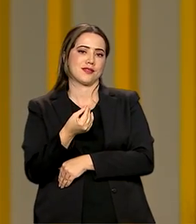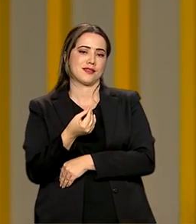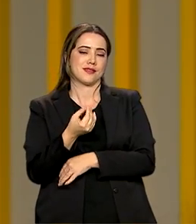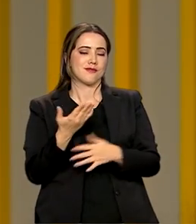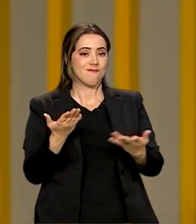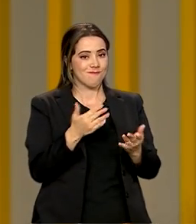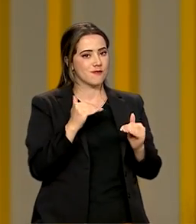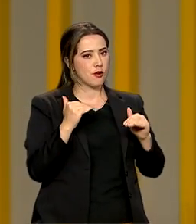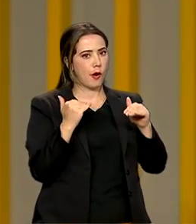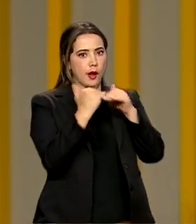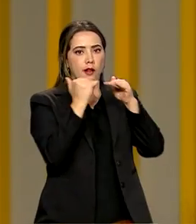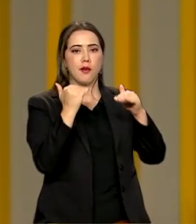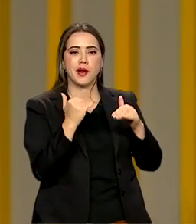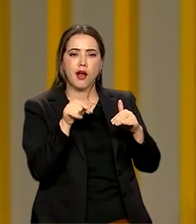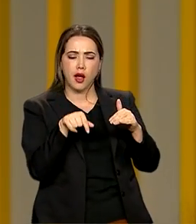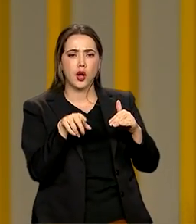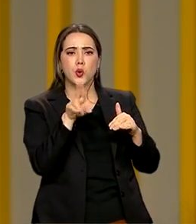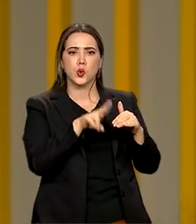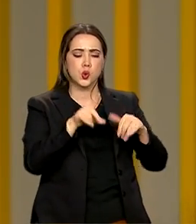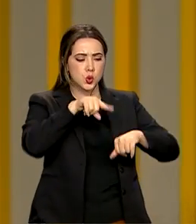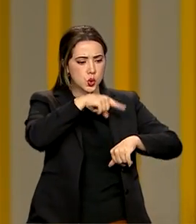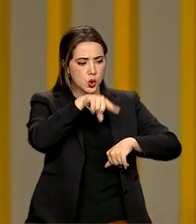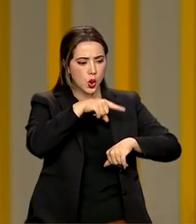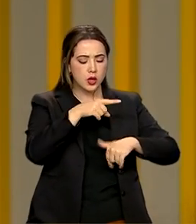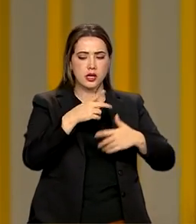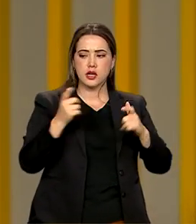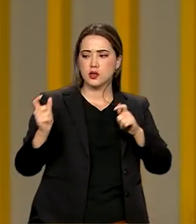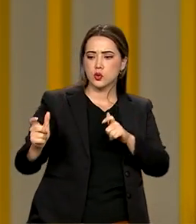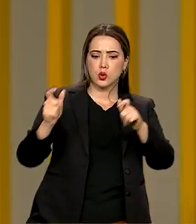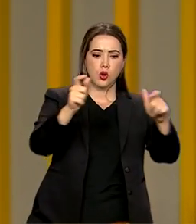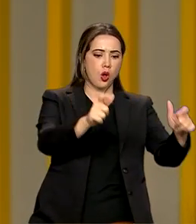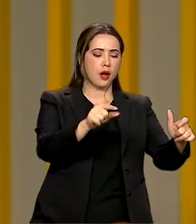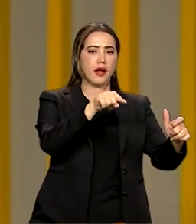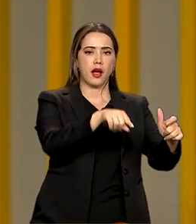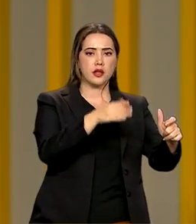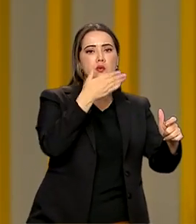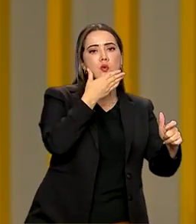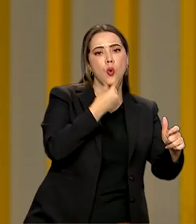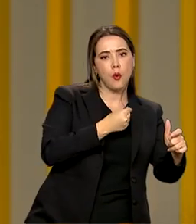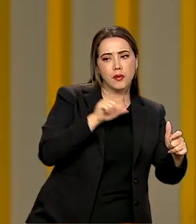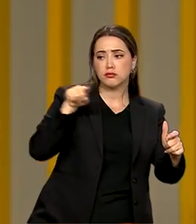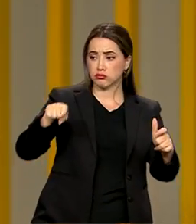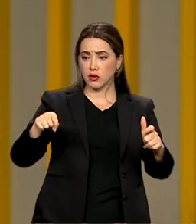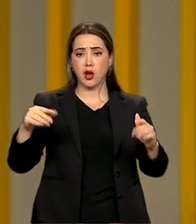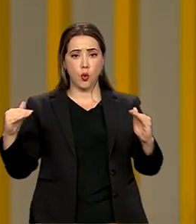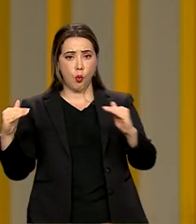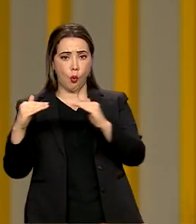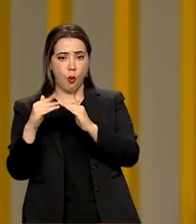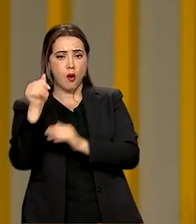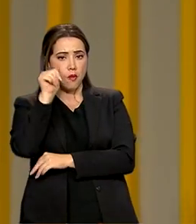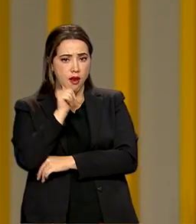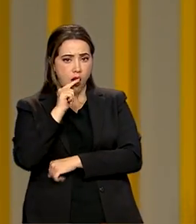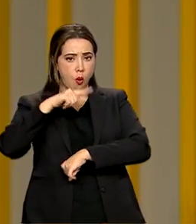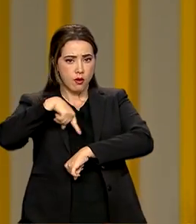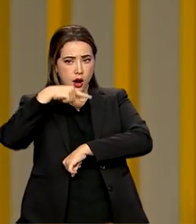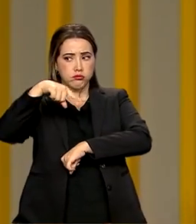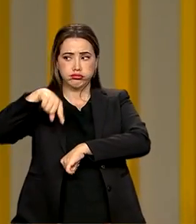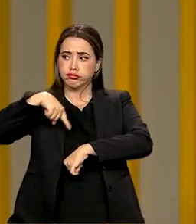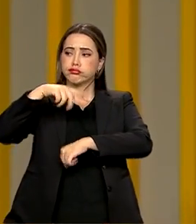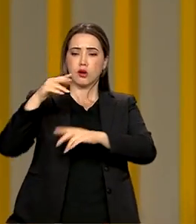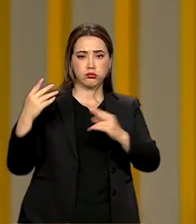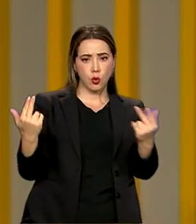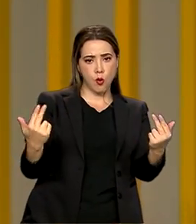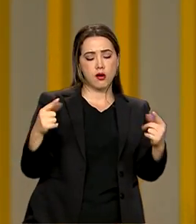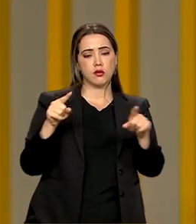o uso dos horários, dos espaços entre homens e mulheres. O investimento das